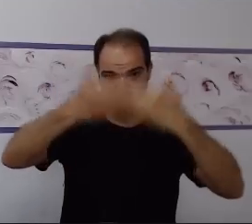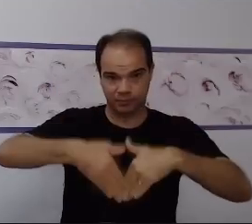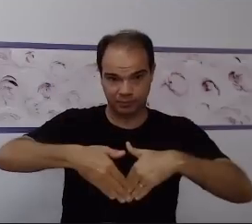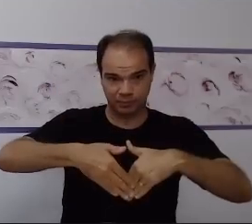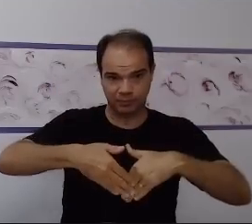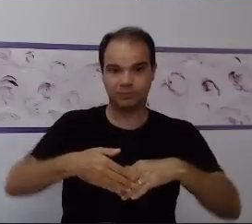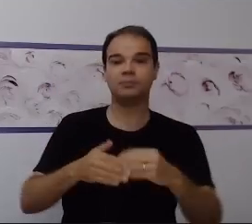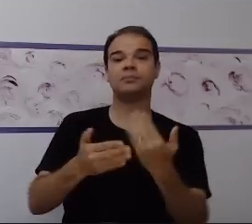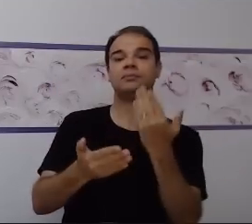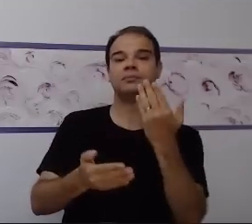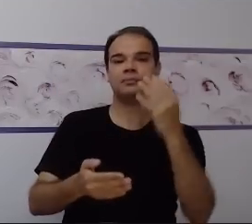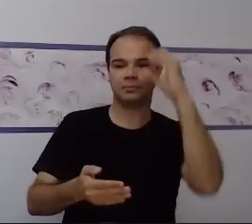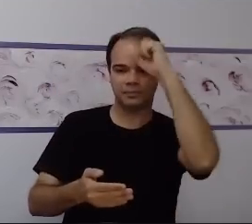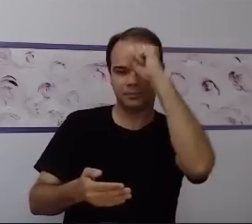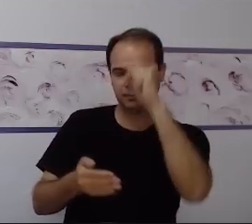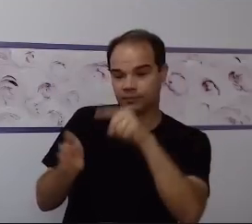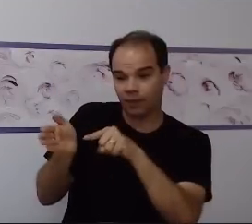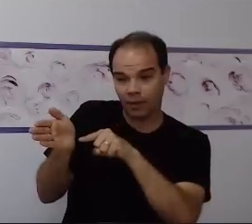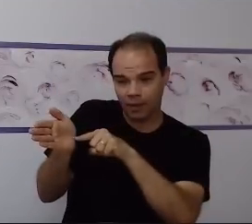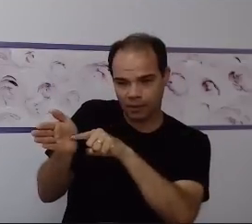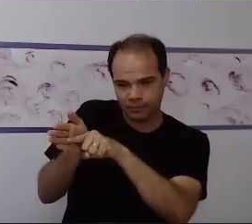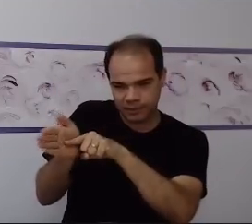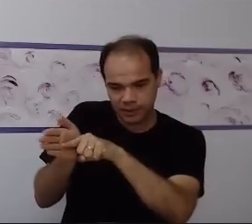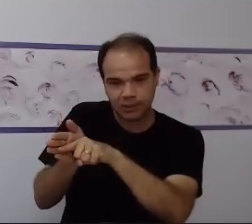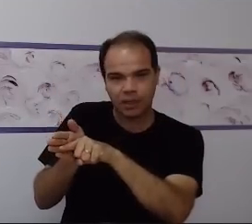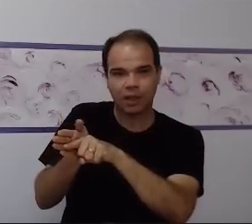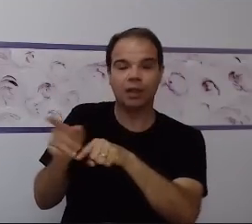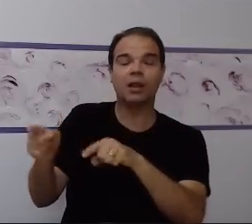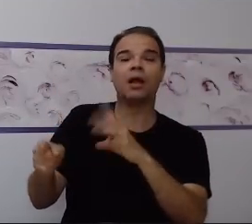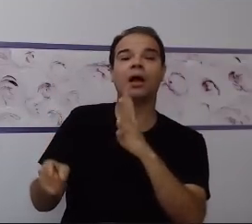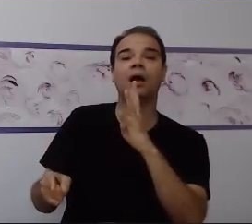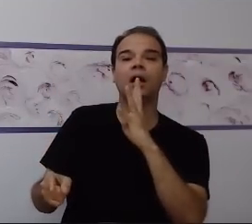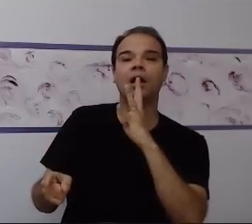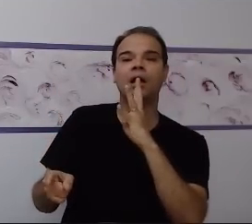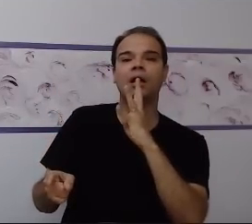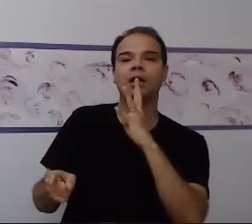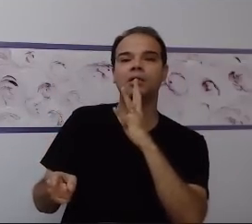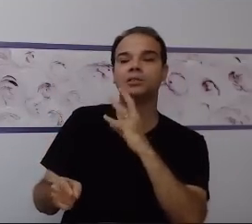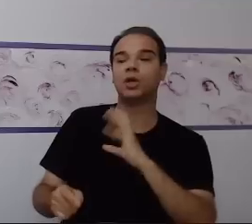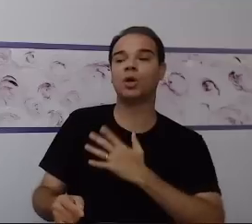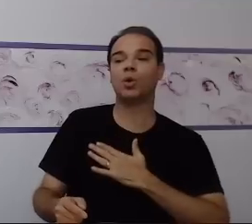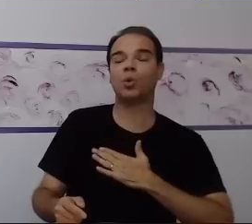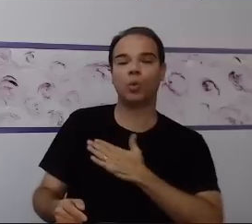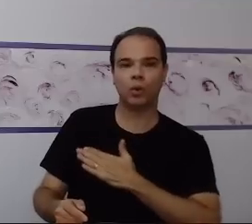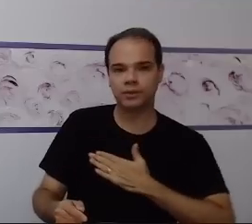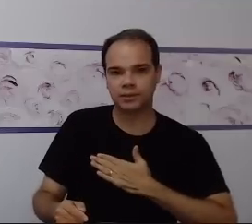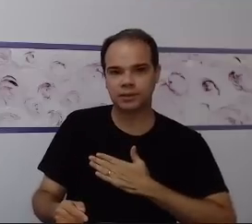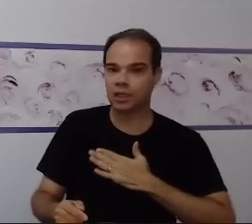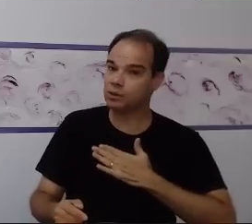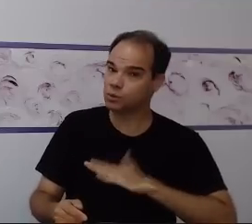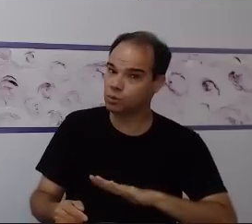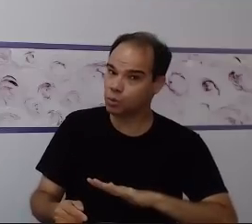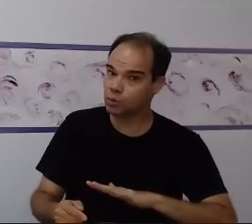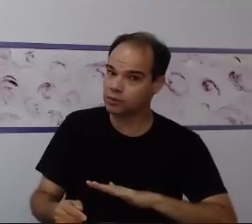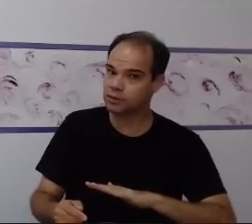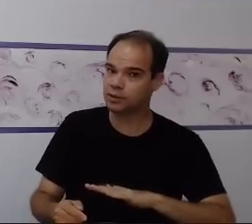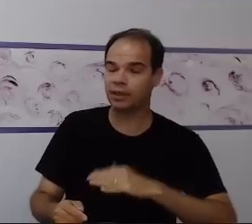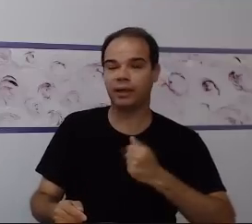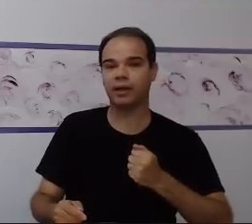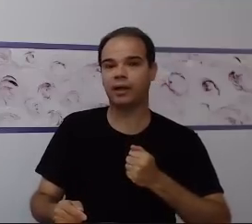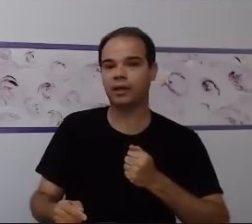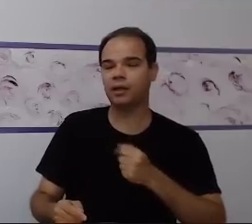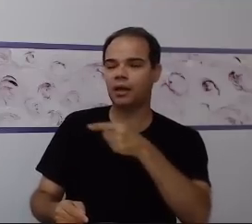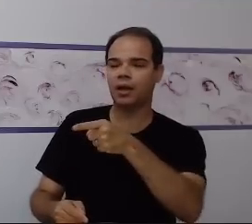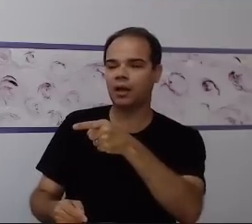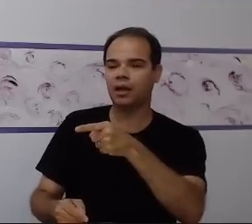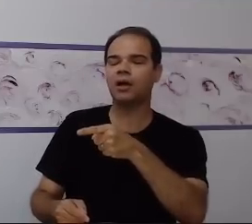indivíduo, você fala de conhecer o indivíduo, você fala de utilizar mecanismos pra registrar